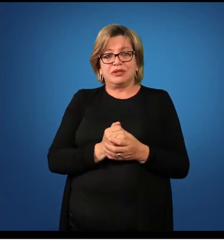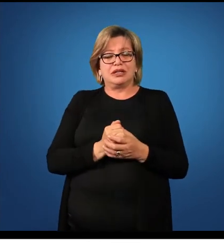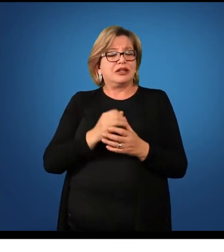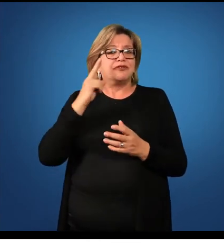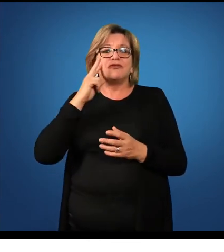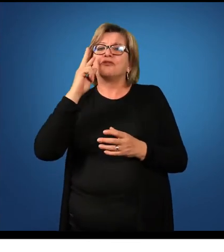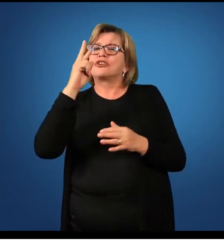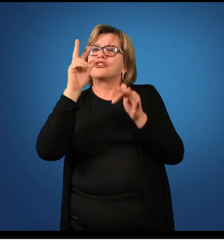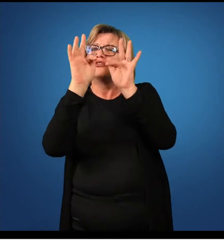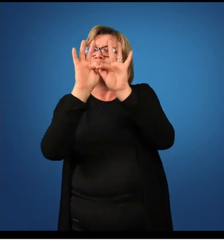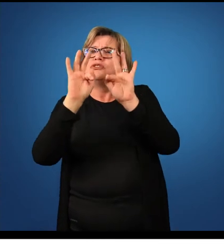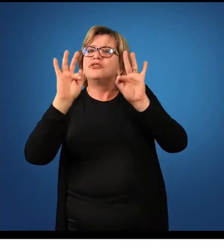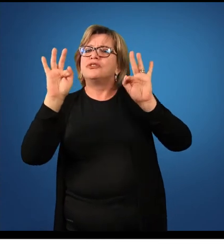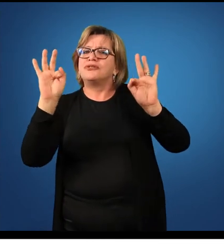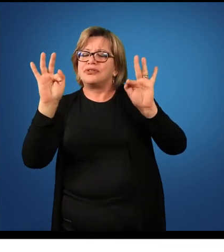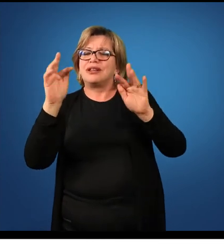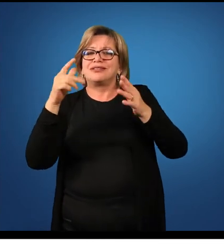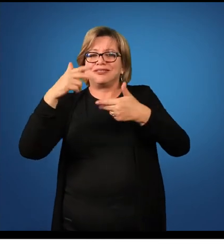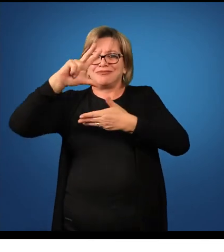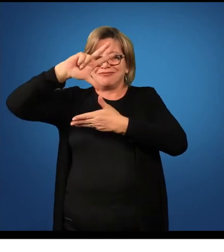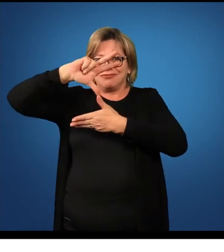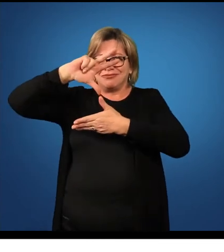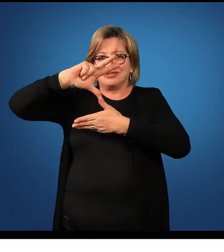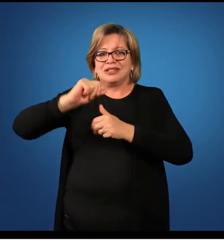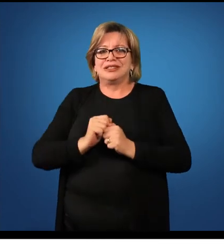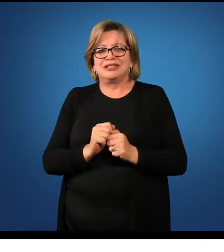somente, sem a preposição.